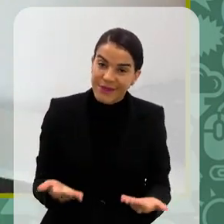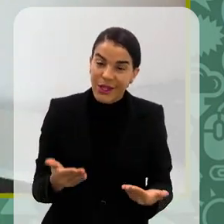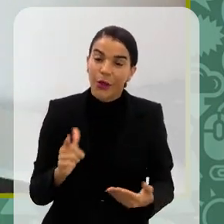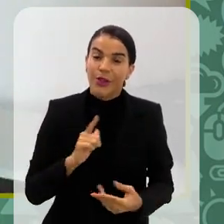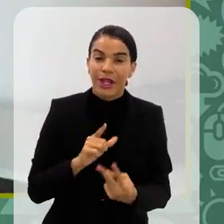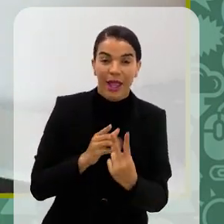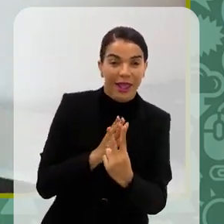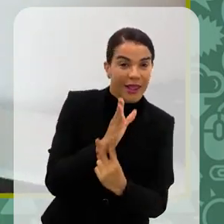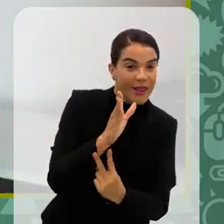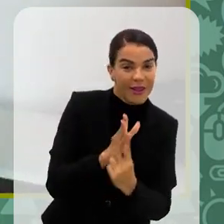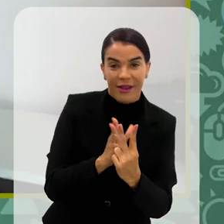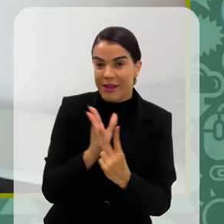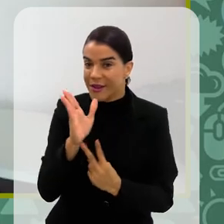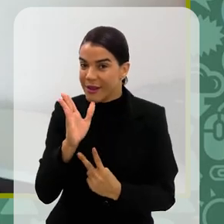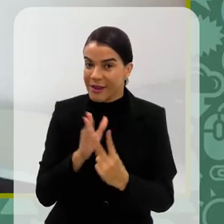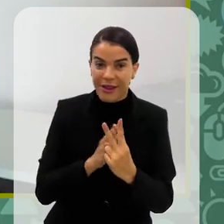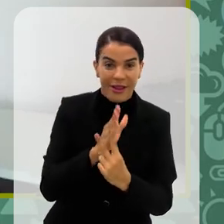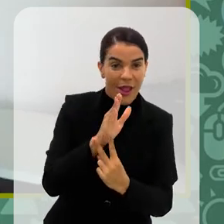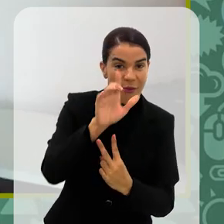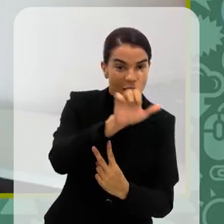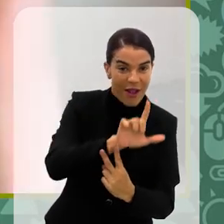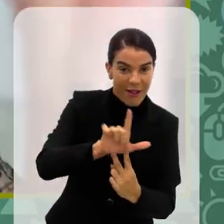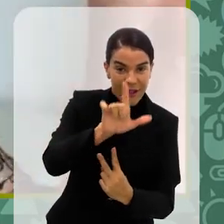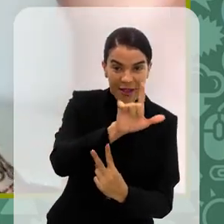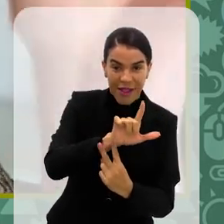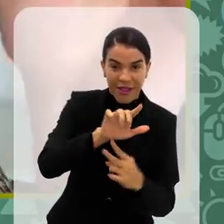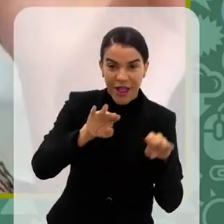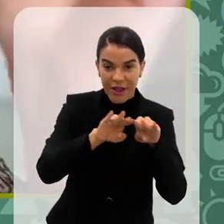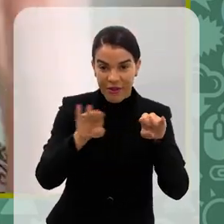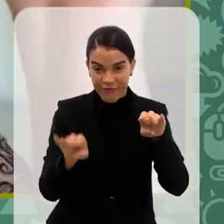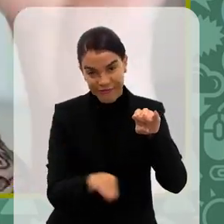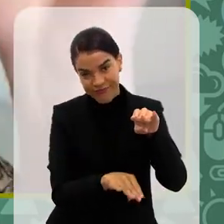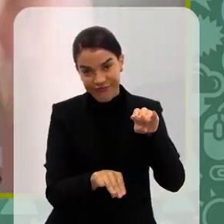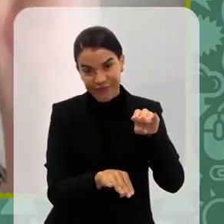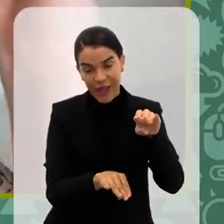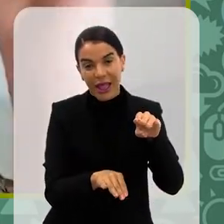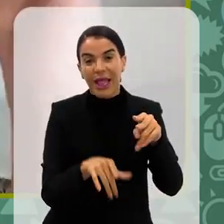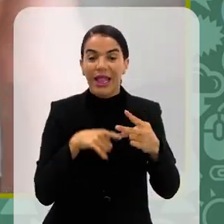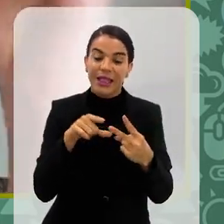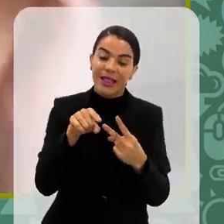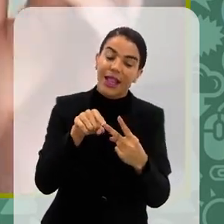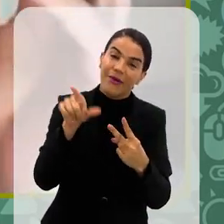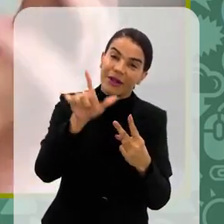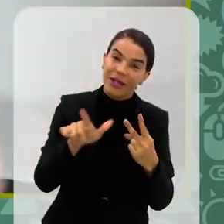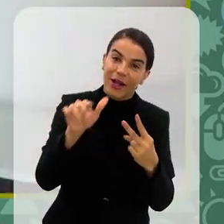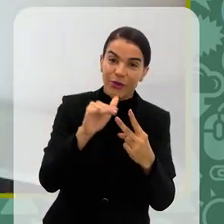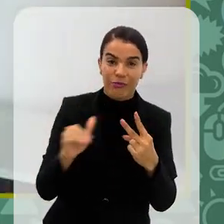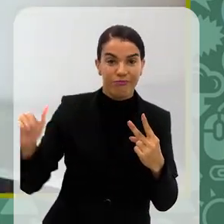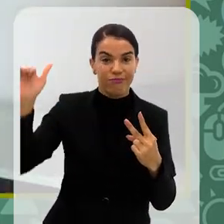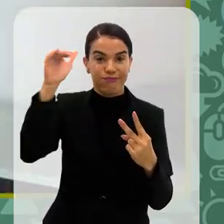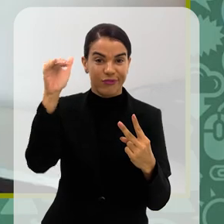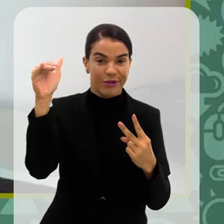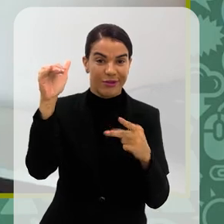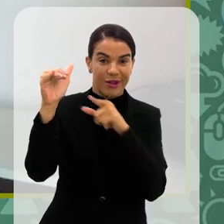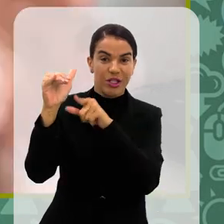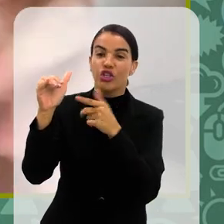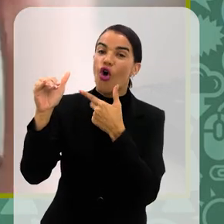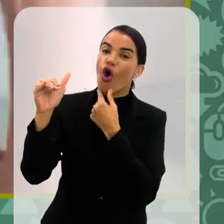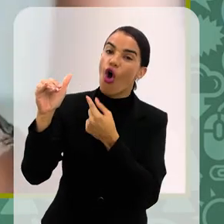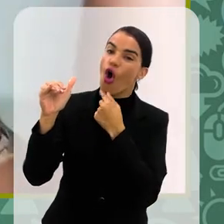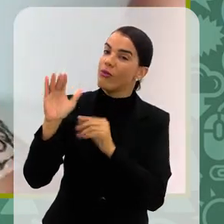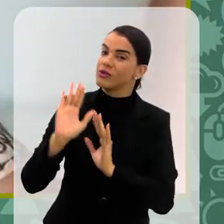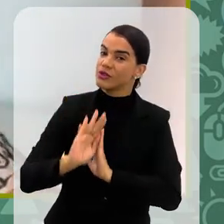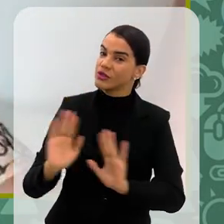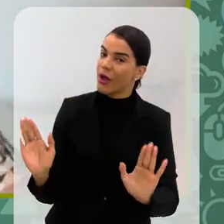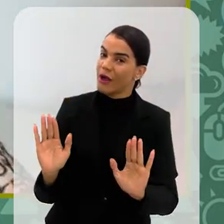Então, tem as duas pontas. Você tem uma literatura que é inferior ou superior à outra e, na superior,